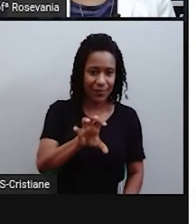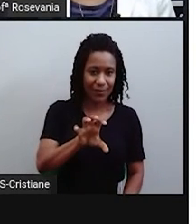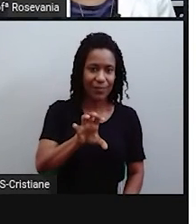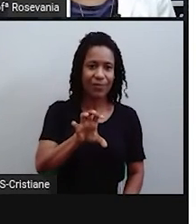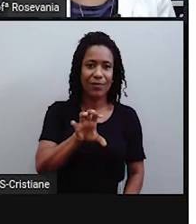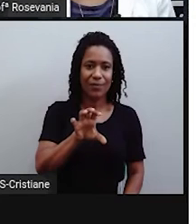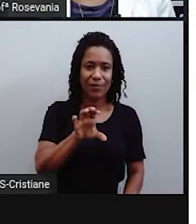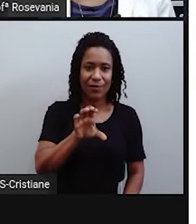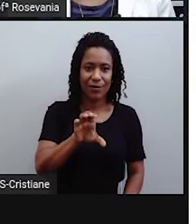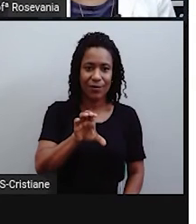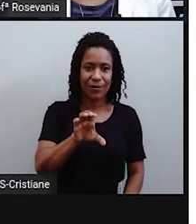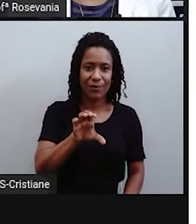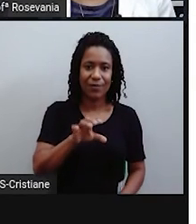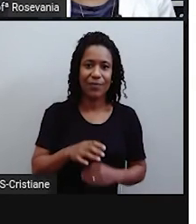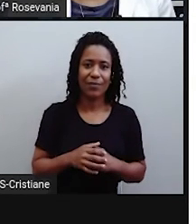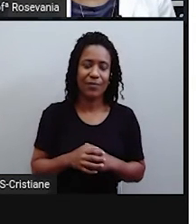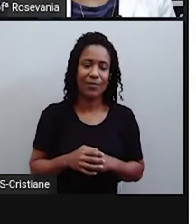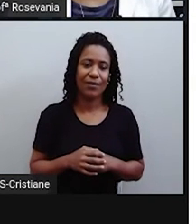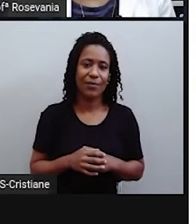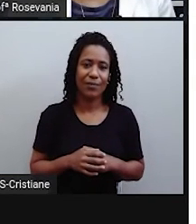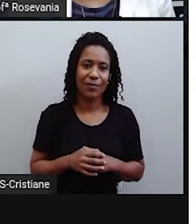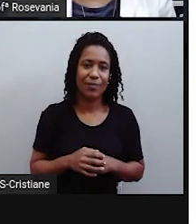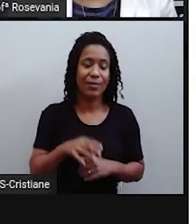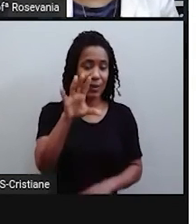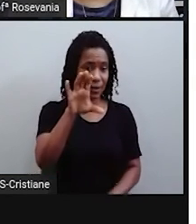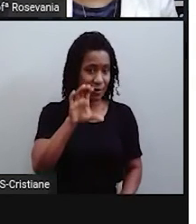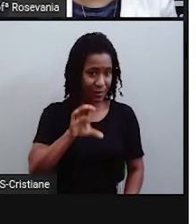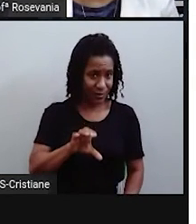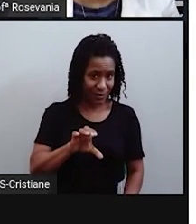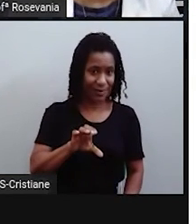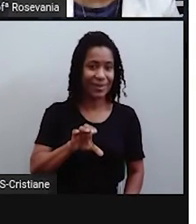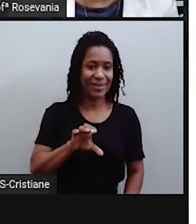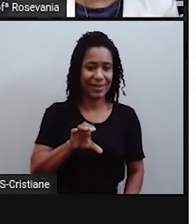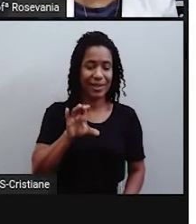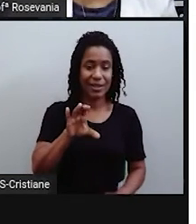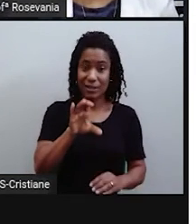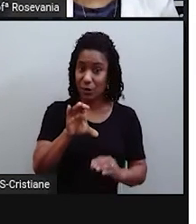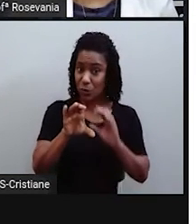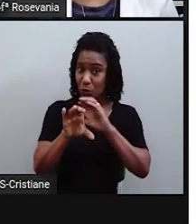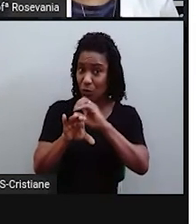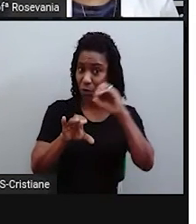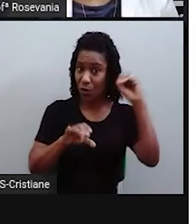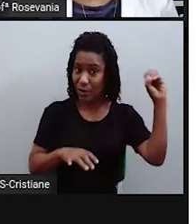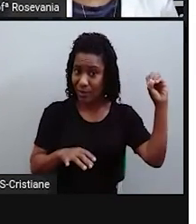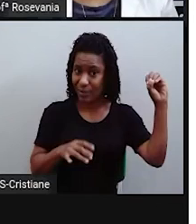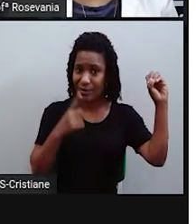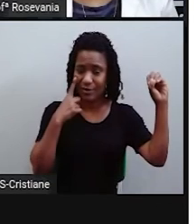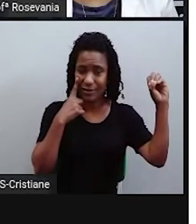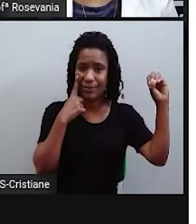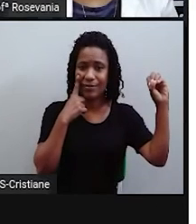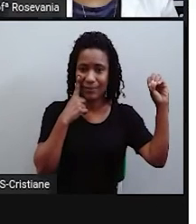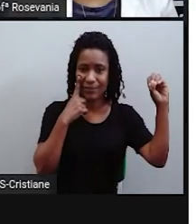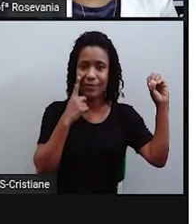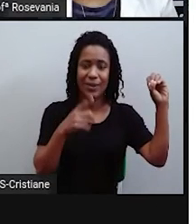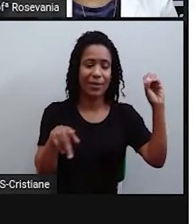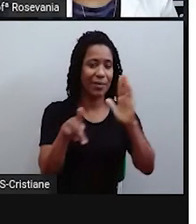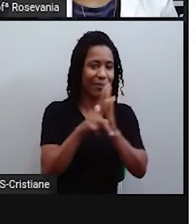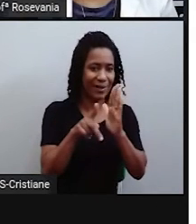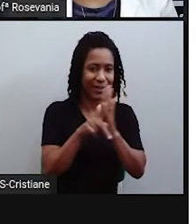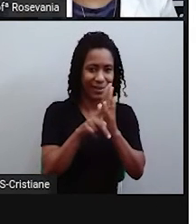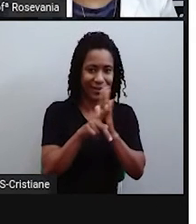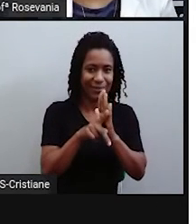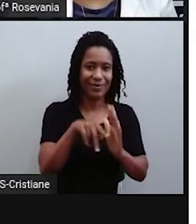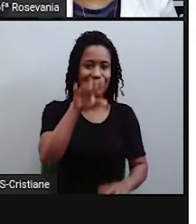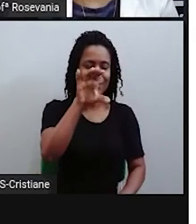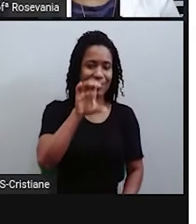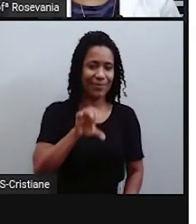região centro-oeste, que é atual a região centro-oeste, mas que aqui pertence a essa